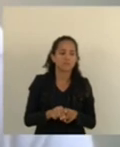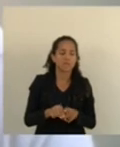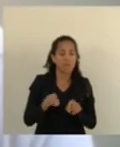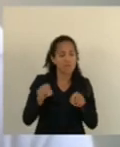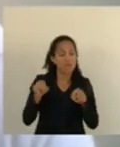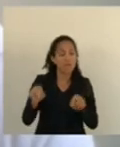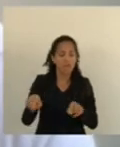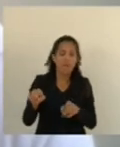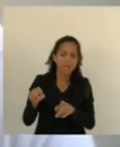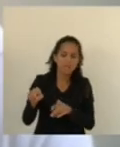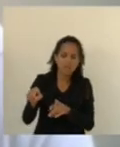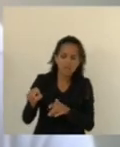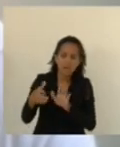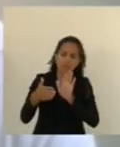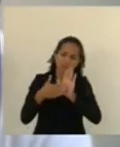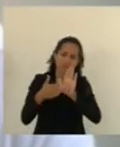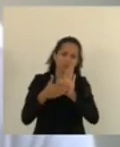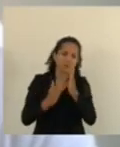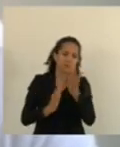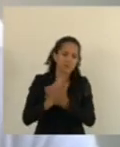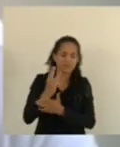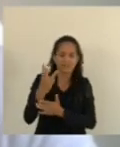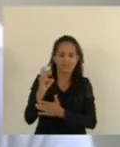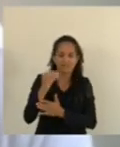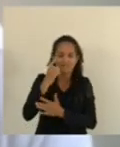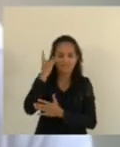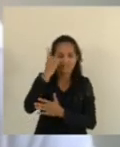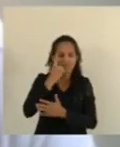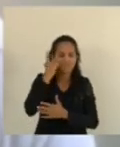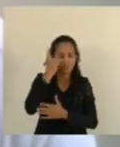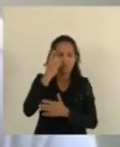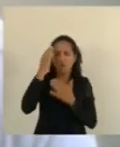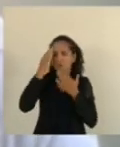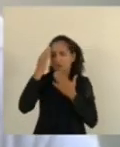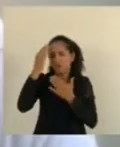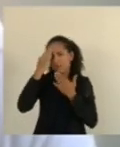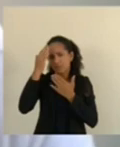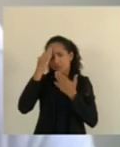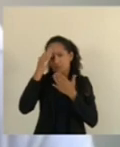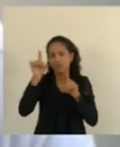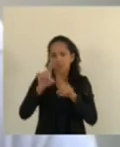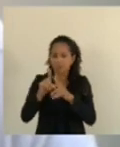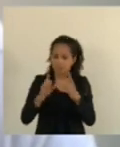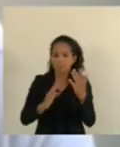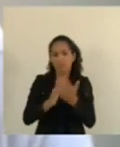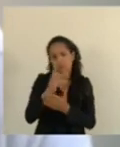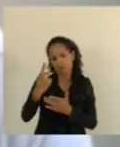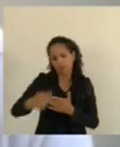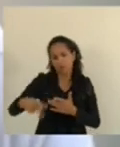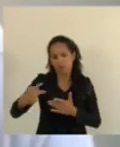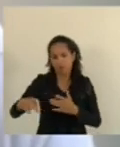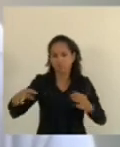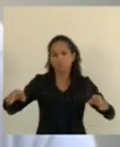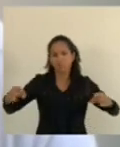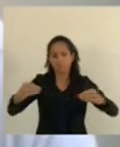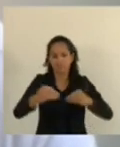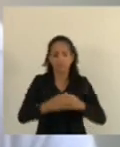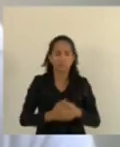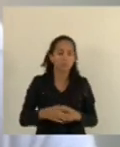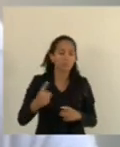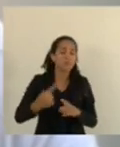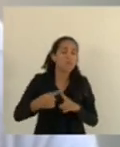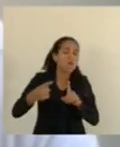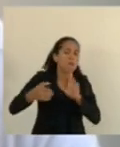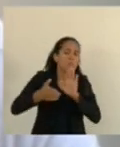indicação que foi aprovada pelos 30 deputados, e eu agradeço muito aqui a aprovação dessa indicação, porque é uma